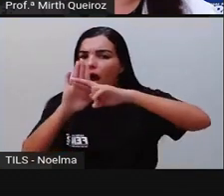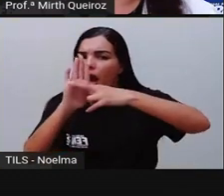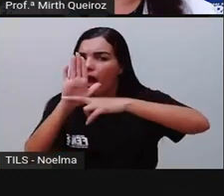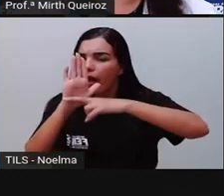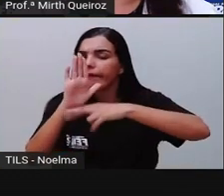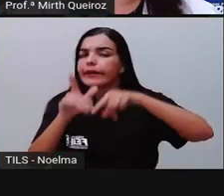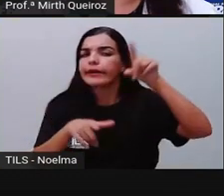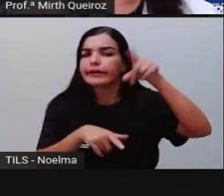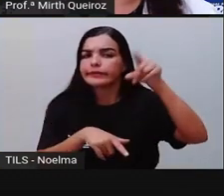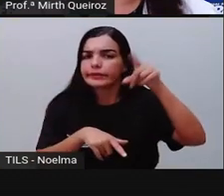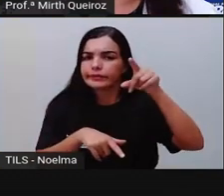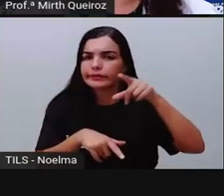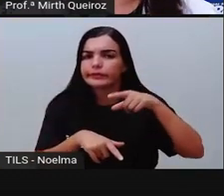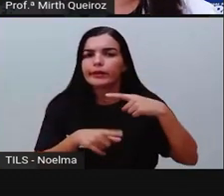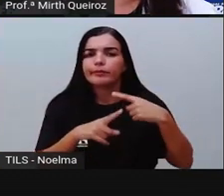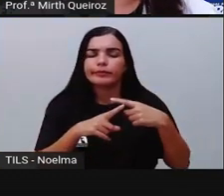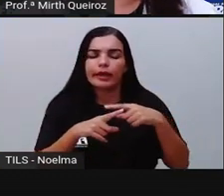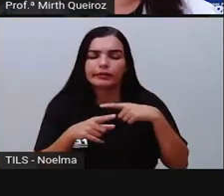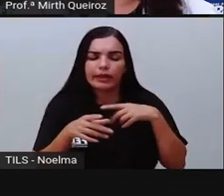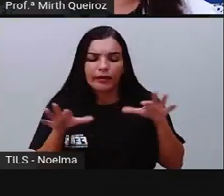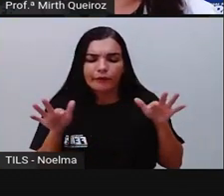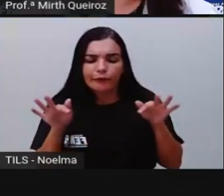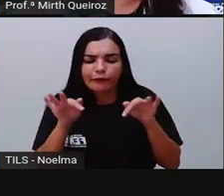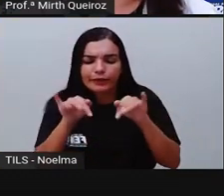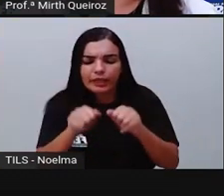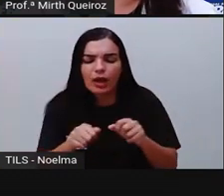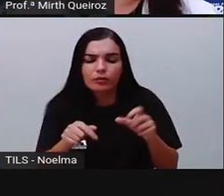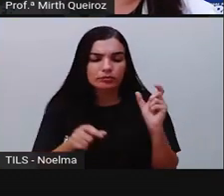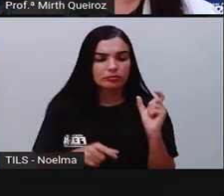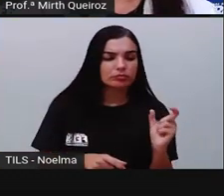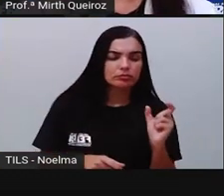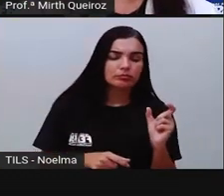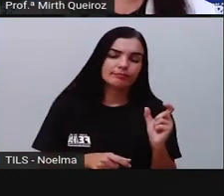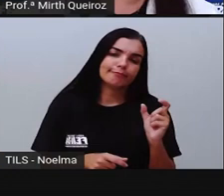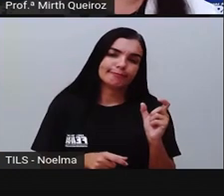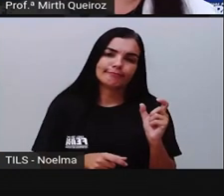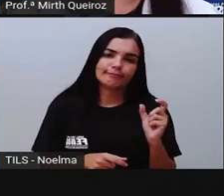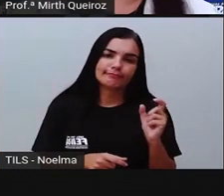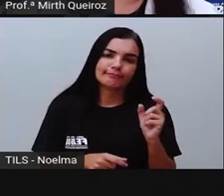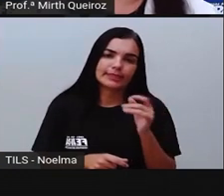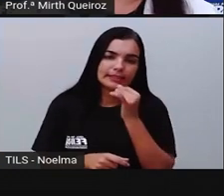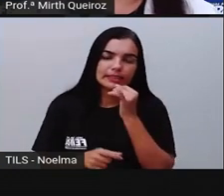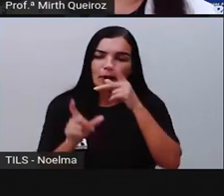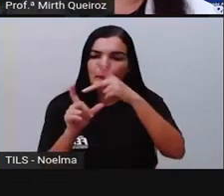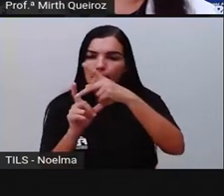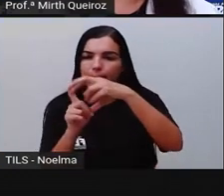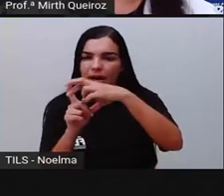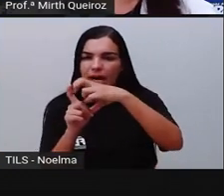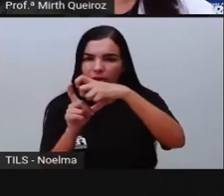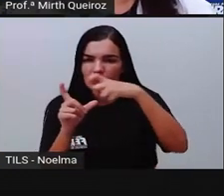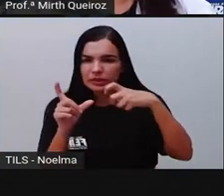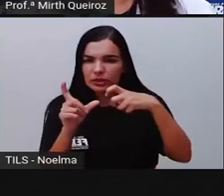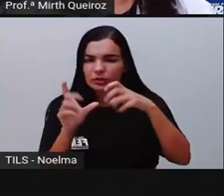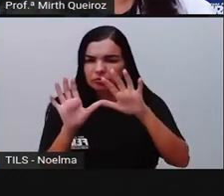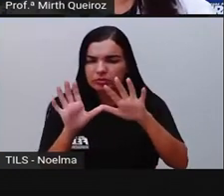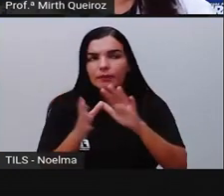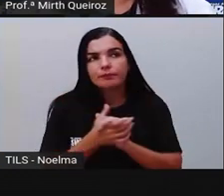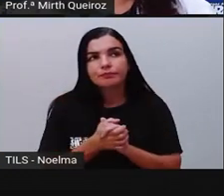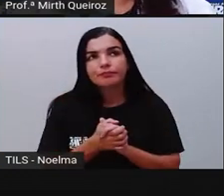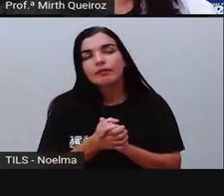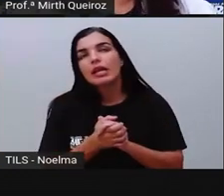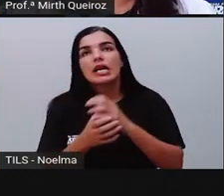acentuação de acordo com a terminação dos vocábulos. A paroxítona, no caso, né? Todas as palavras proparoxítonas, elas são